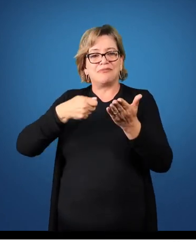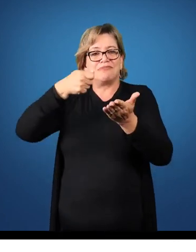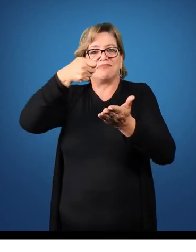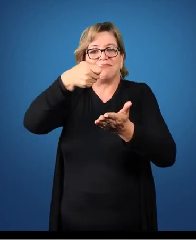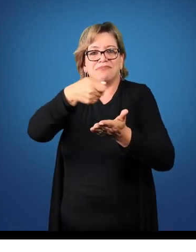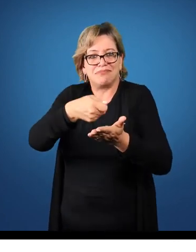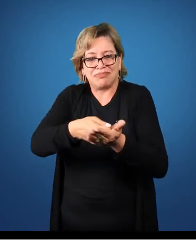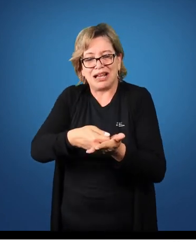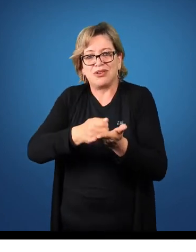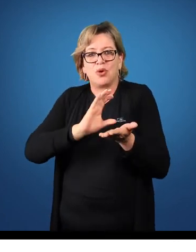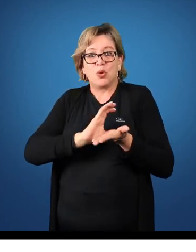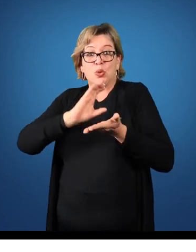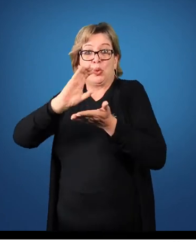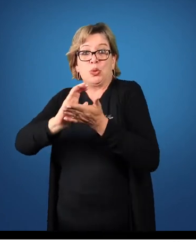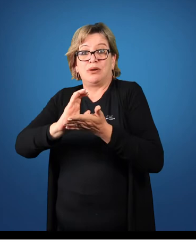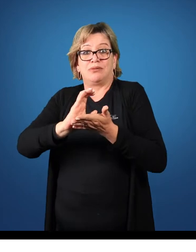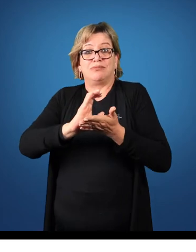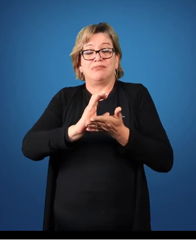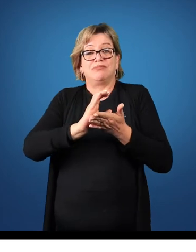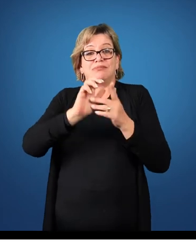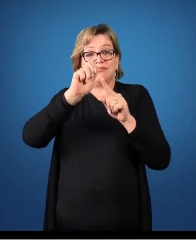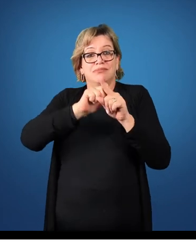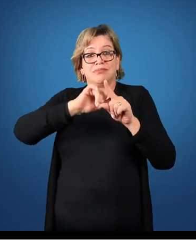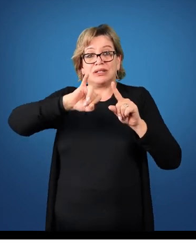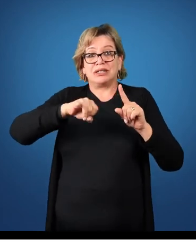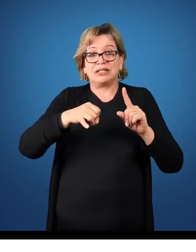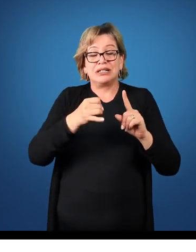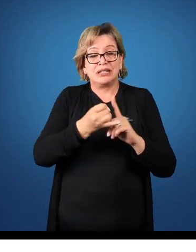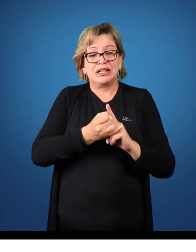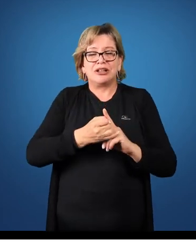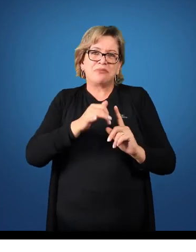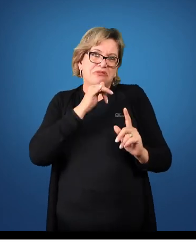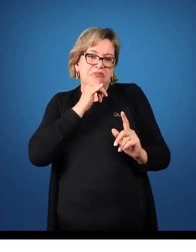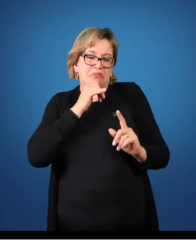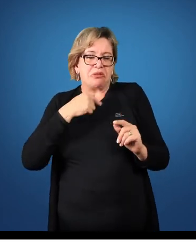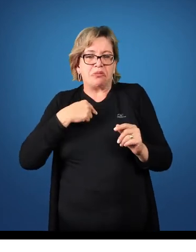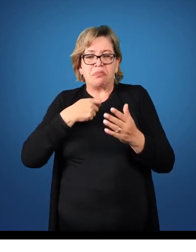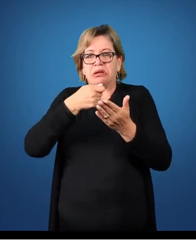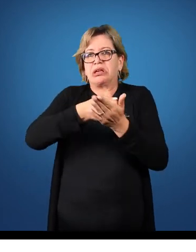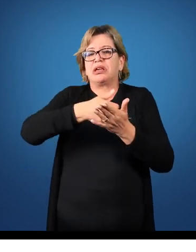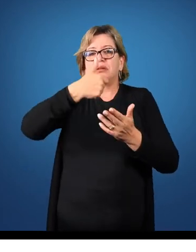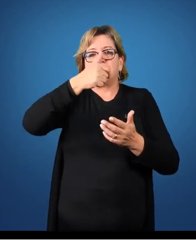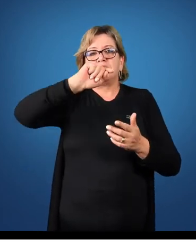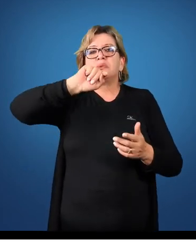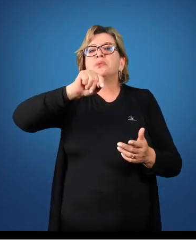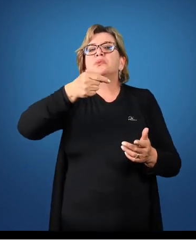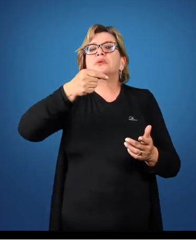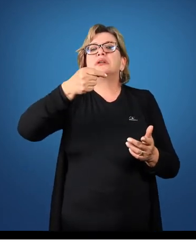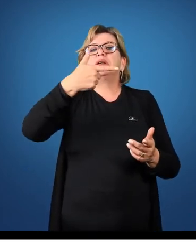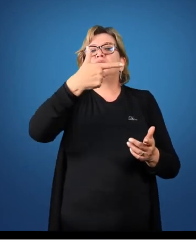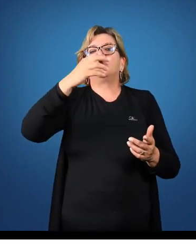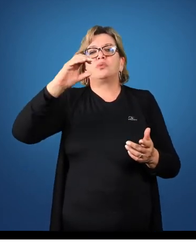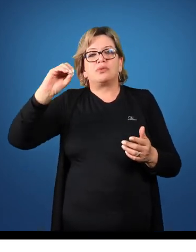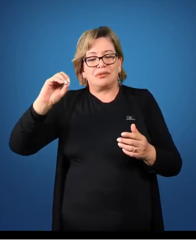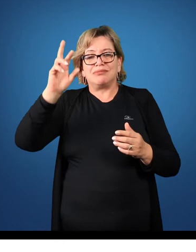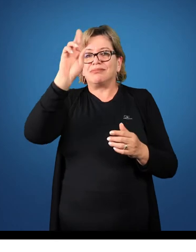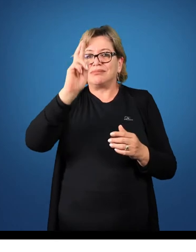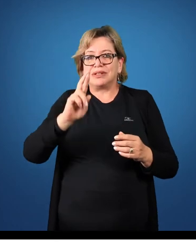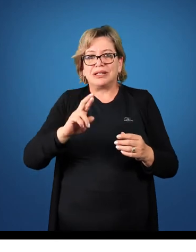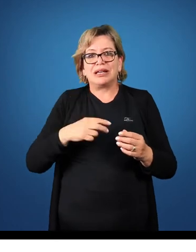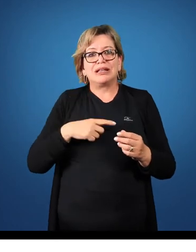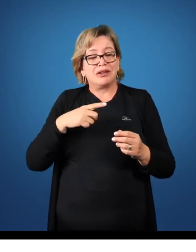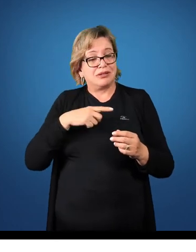janeiro, hipoteticamente no dia 2 de janeiro, eu paguei R$.200 de seguro, eu vou ter uma saída de